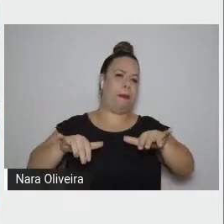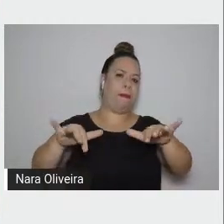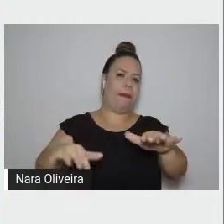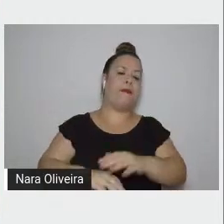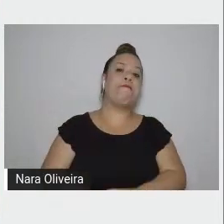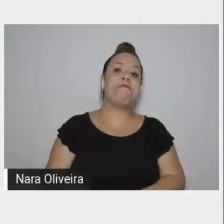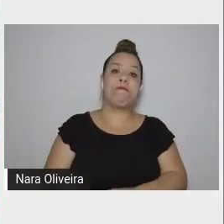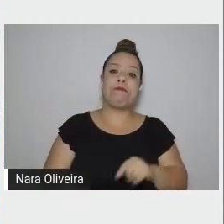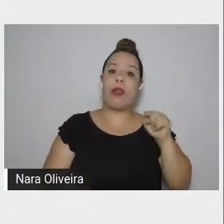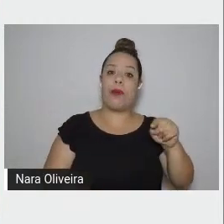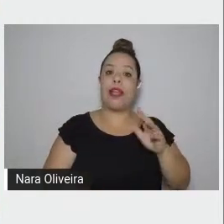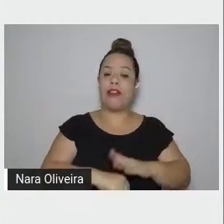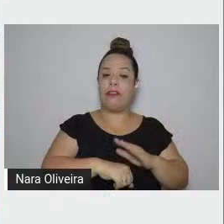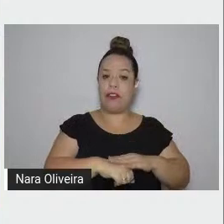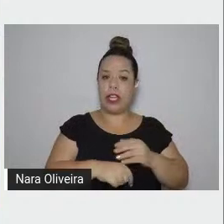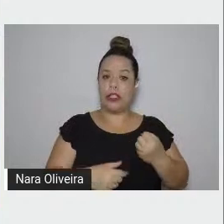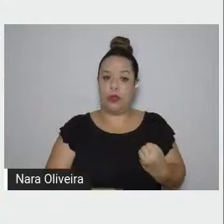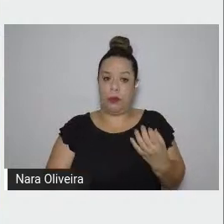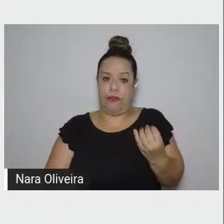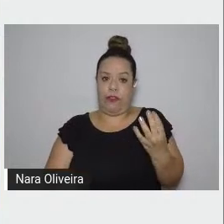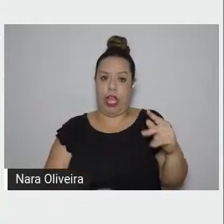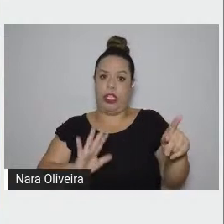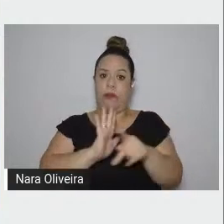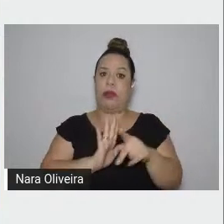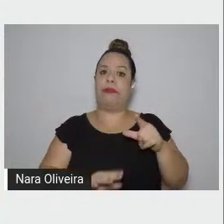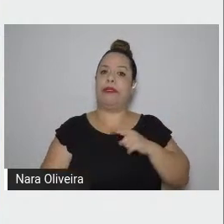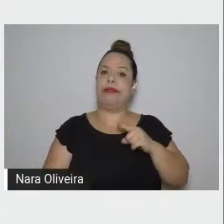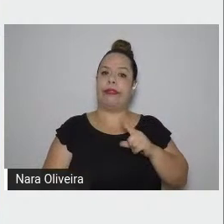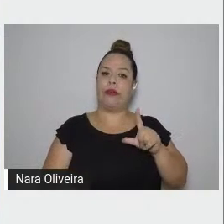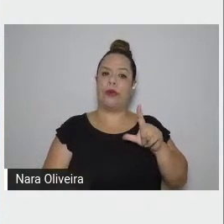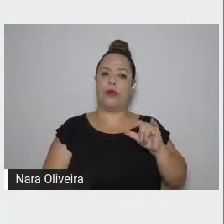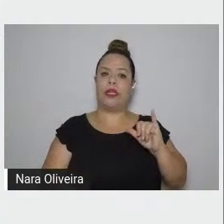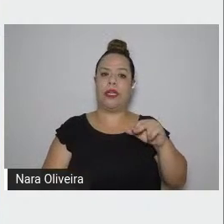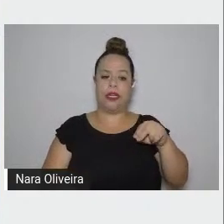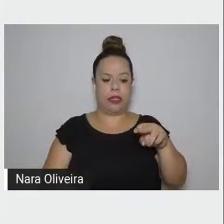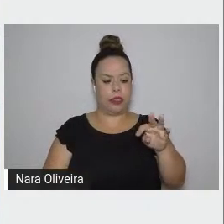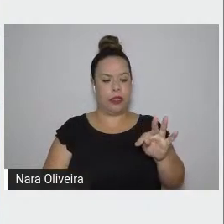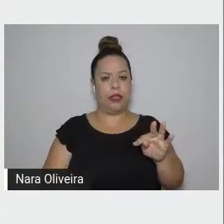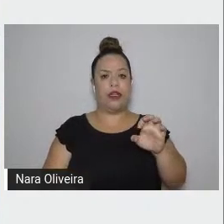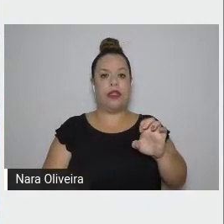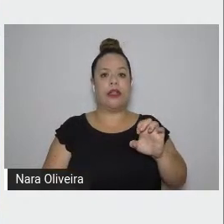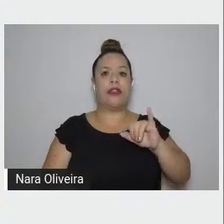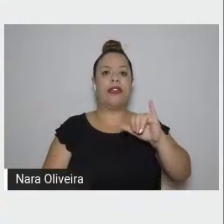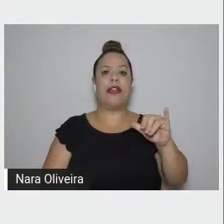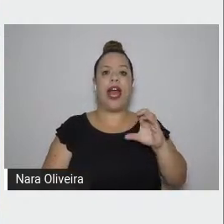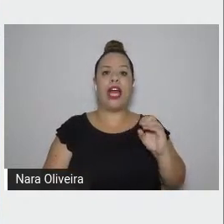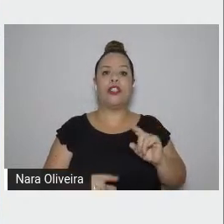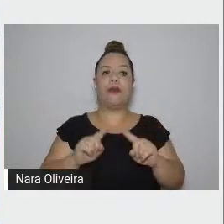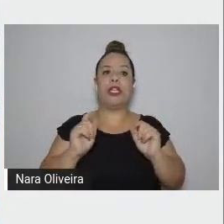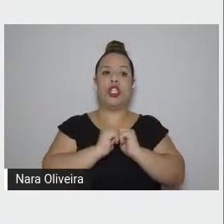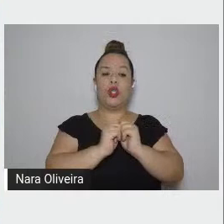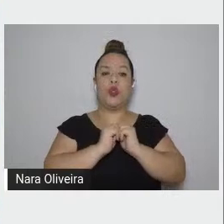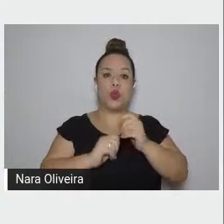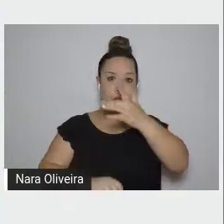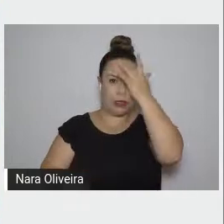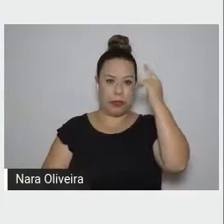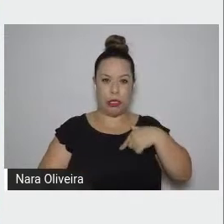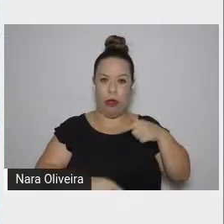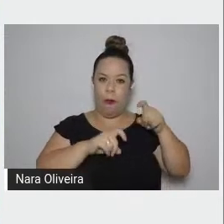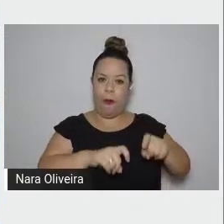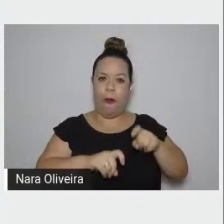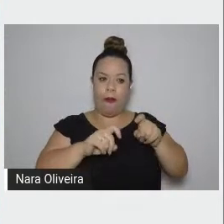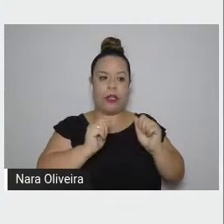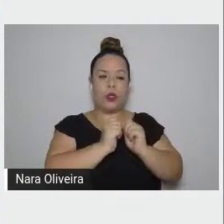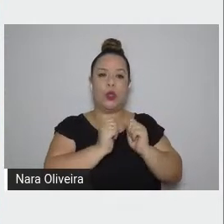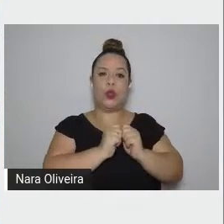Alentejo ouvindo histórias dos camponeses, dos mais velhos, principalmente, que se lembravam